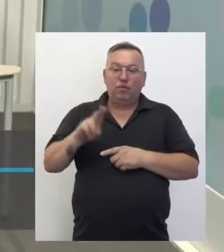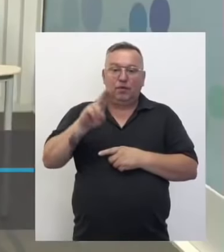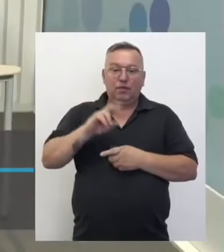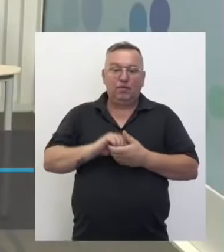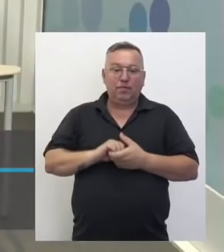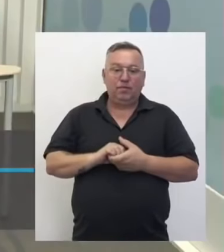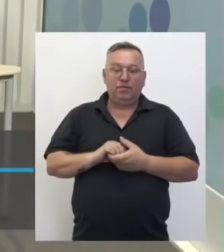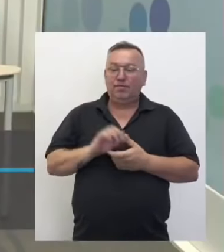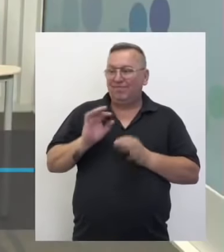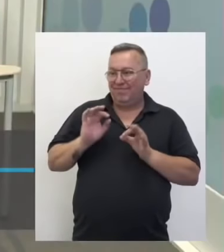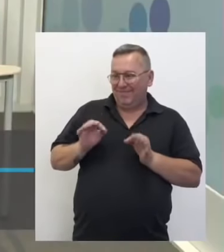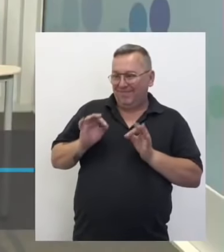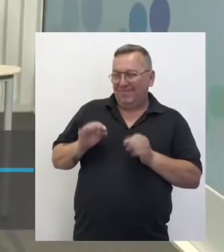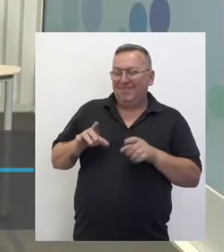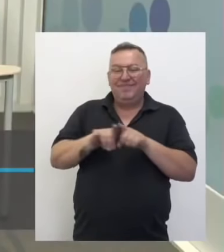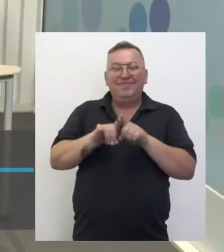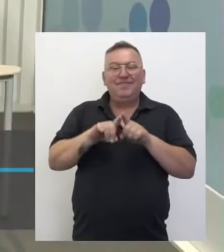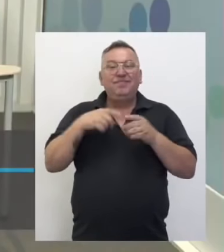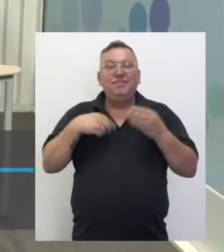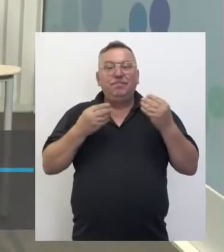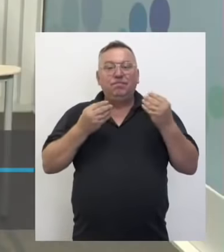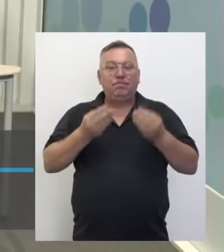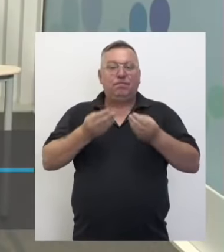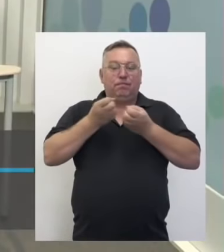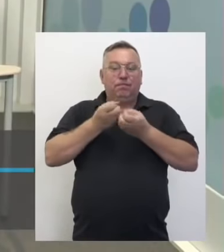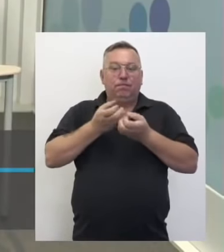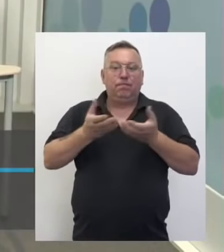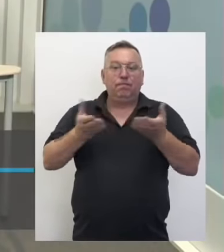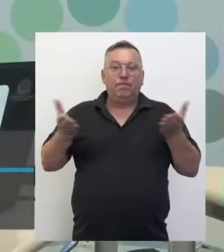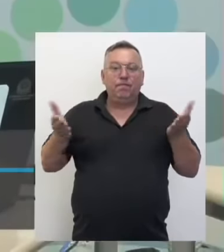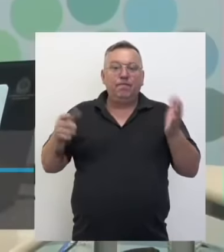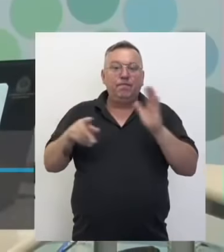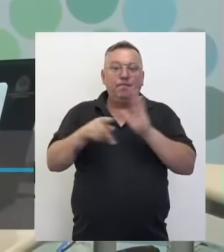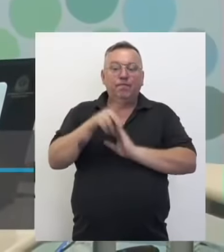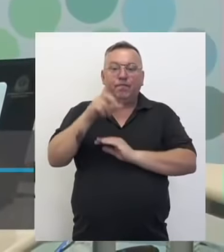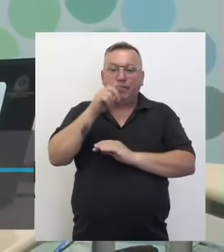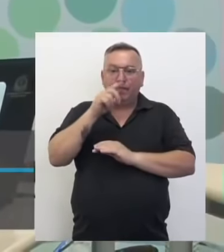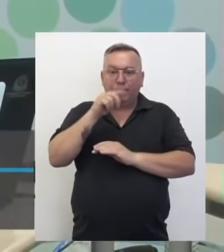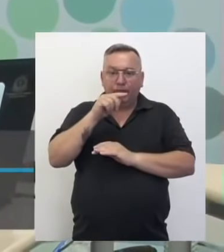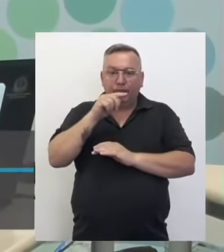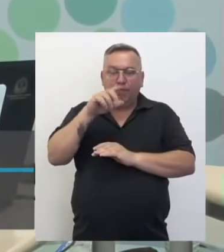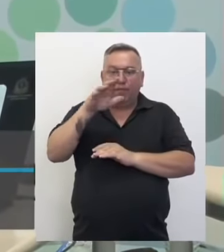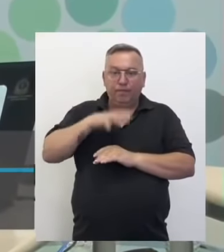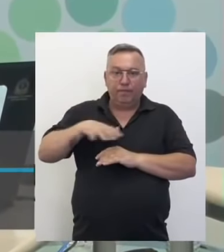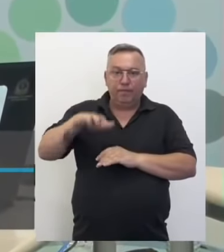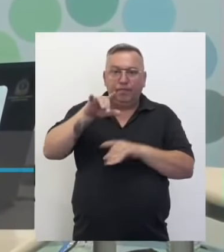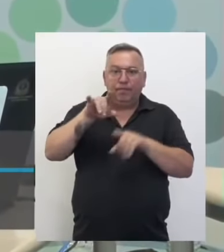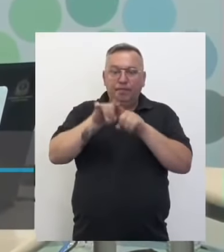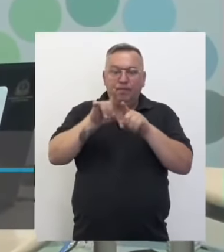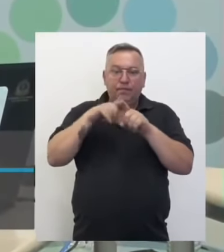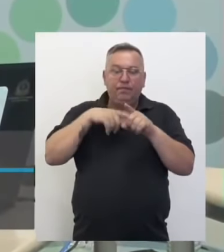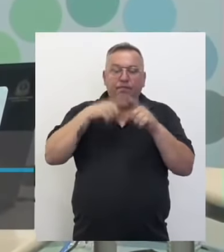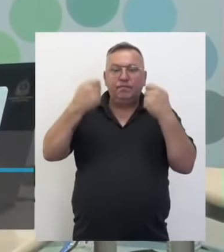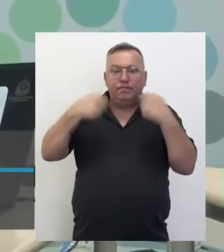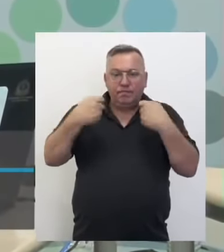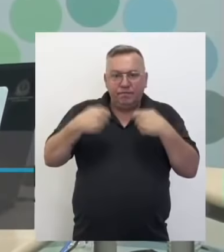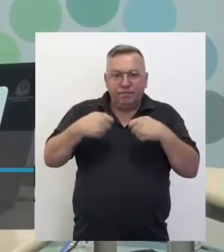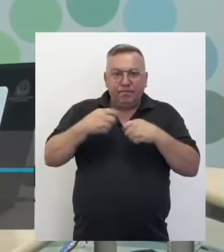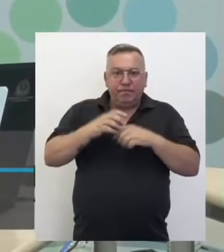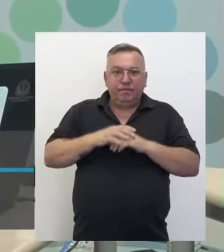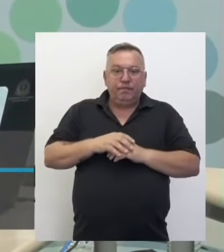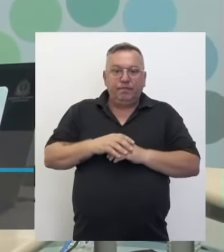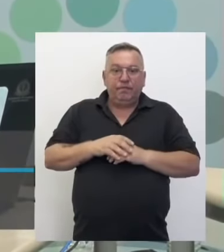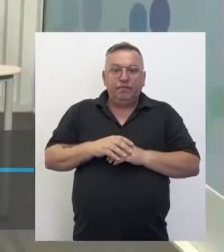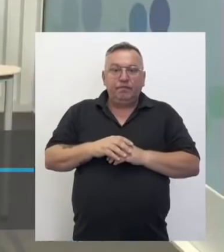Exatamente, né, e também tem que promover a distribuição da água pelas regiões e também de acordo com as necessidades, né?